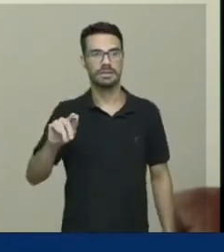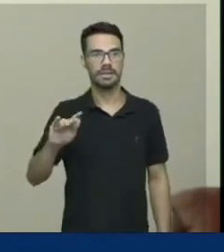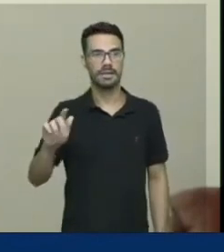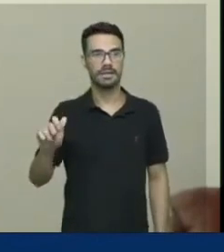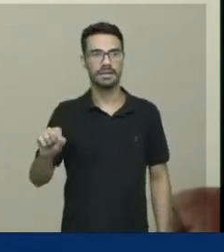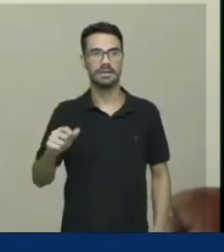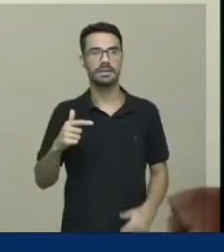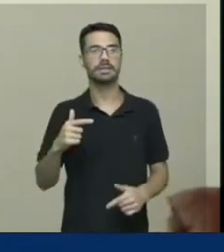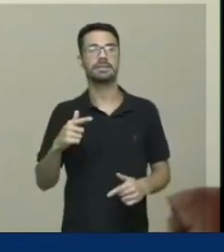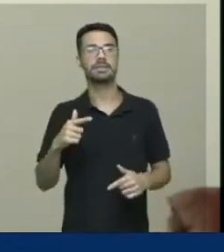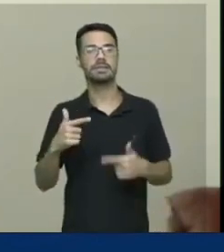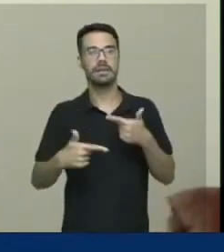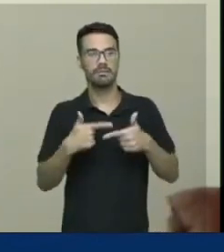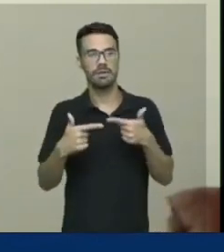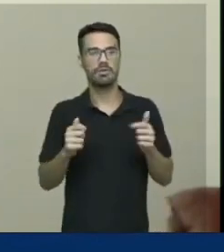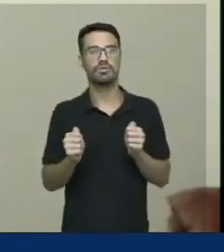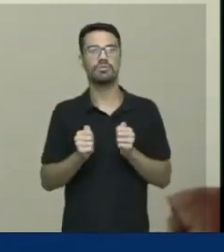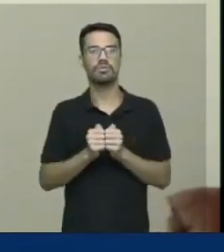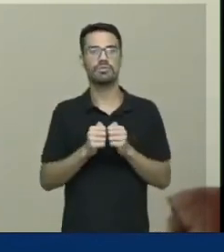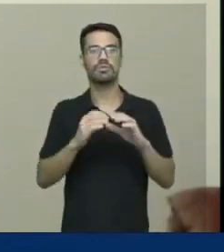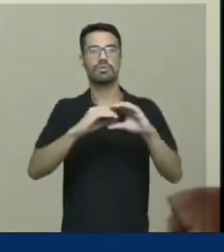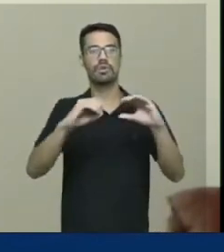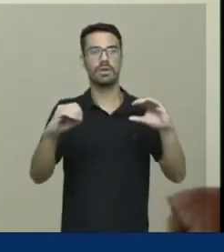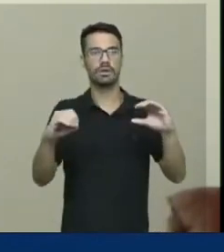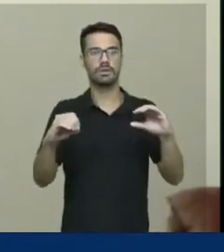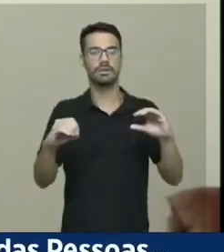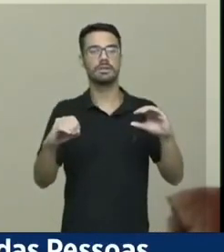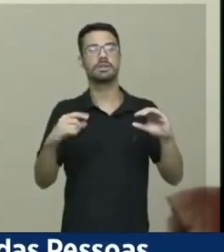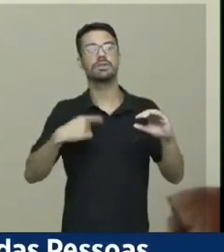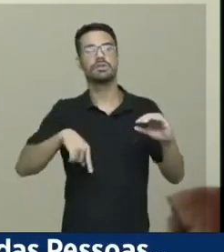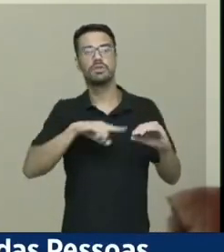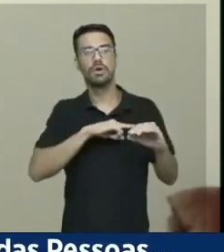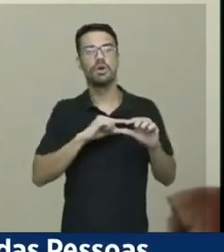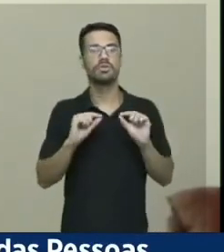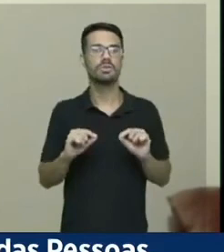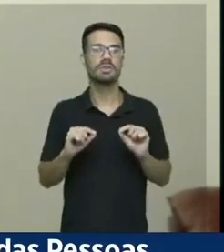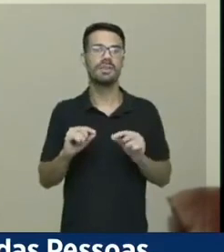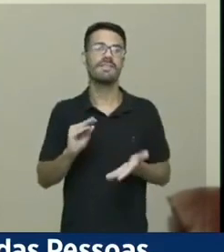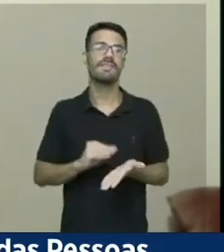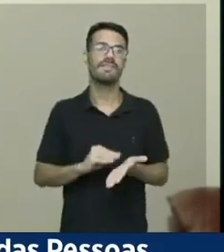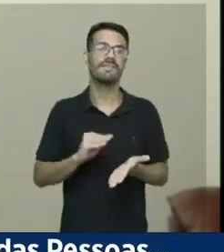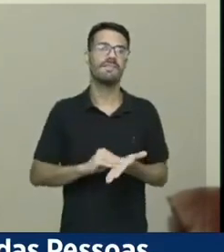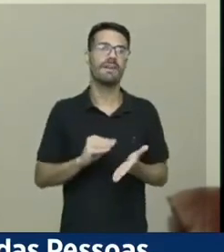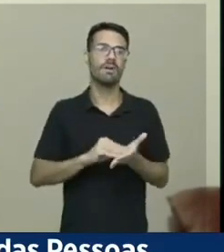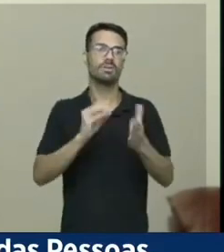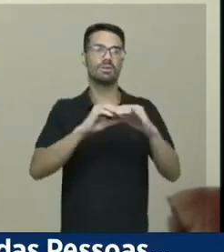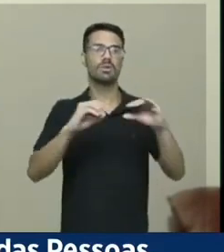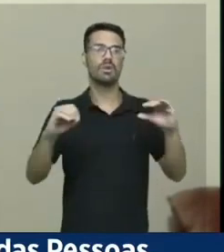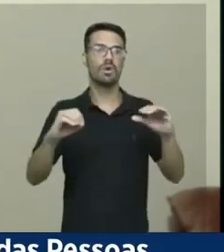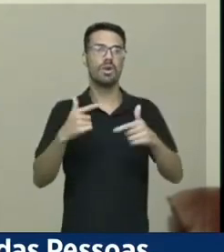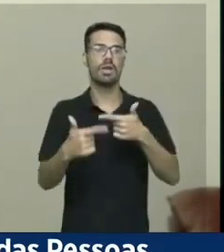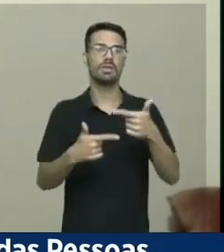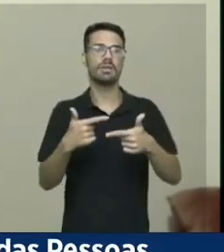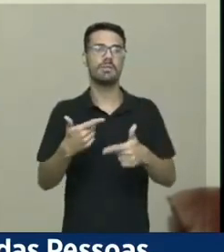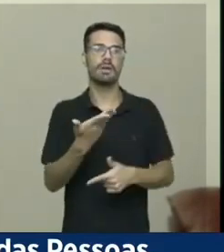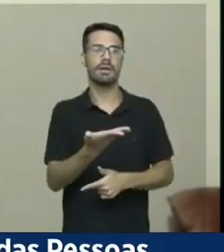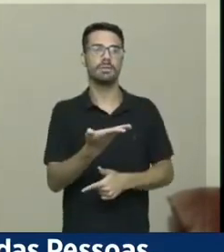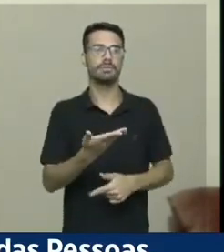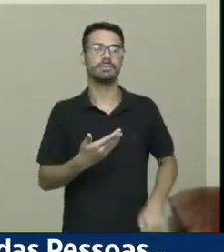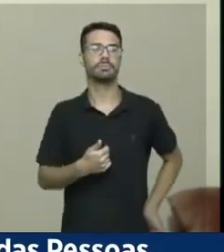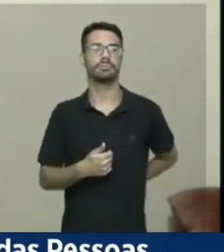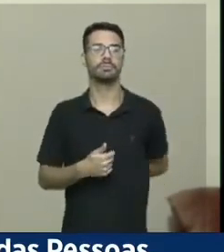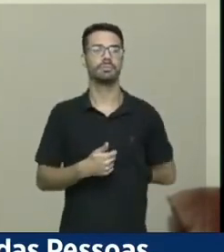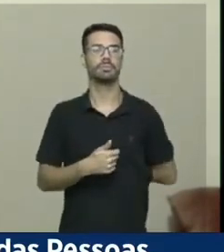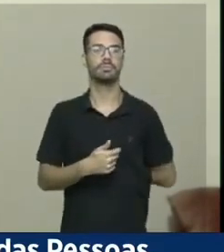dizer o quão está fazendo falta o Conad ativo. O quão está nos fazendo falta o Conad ativo.